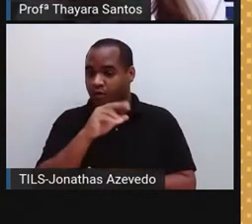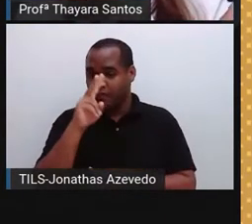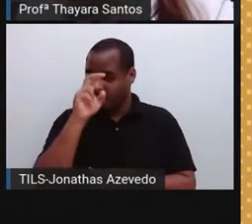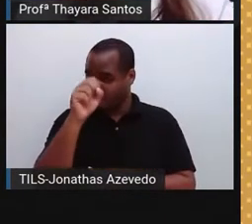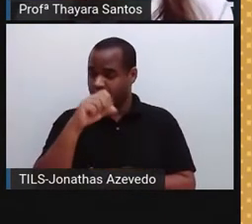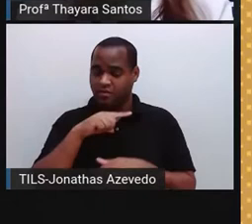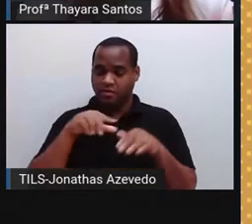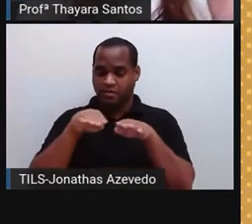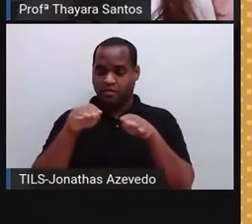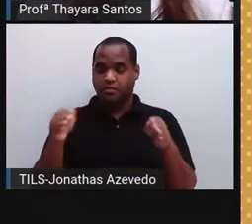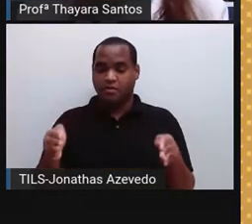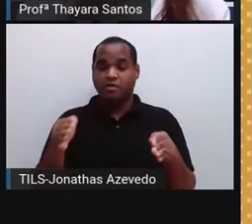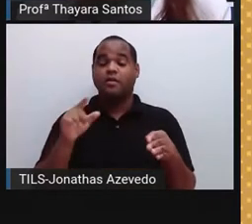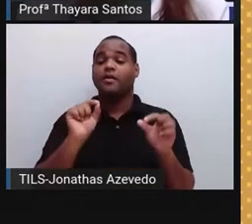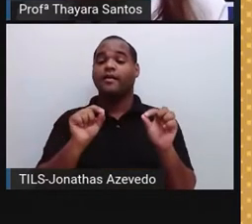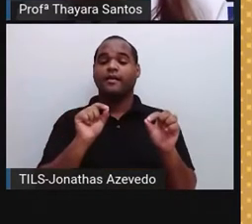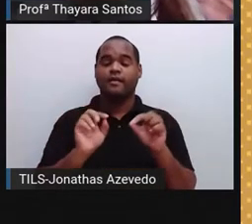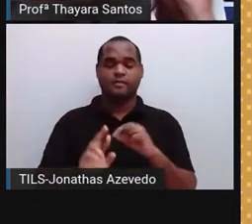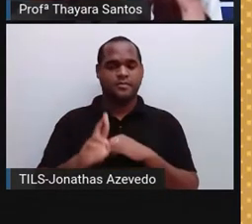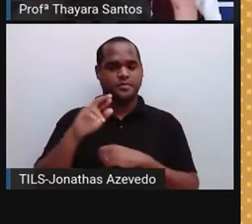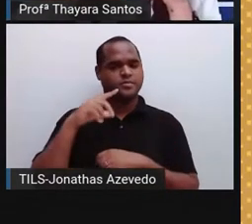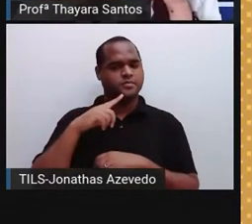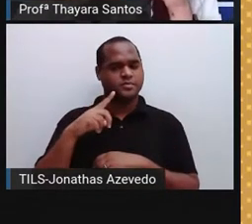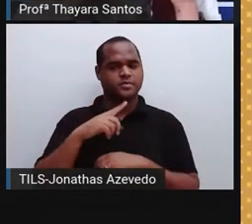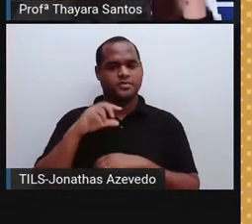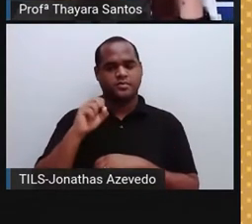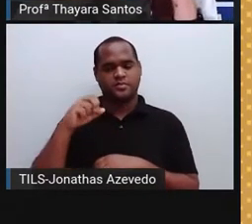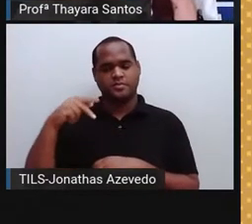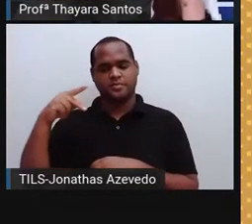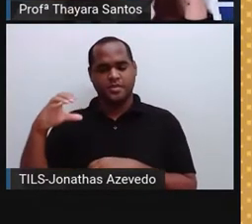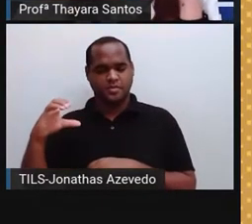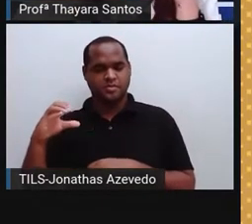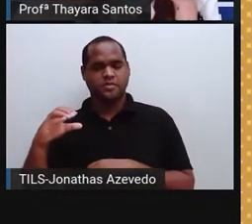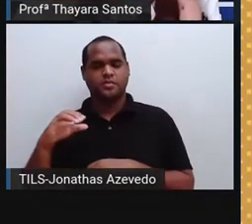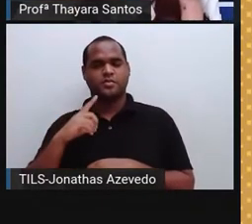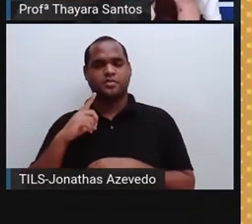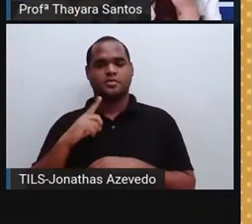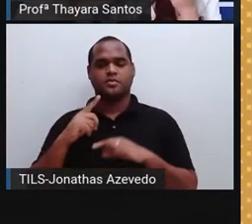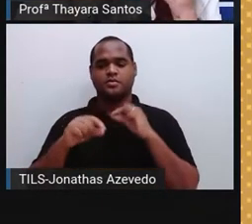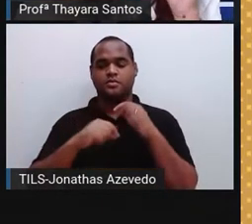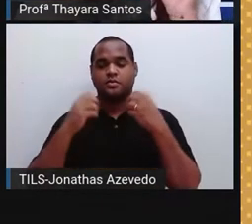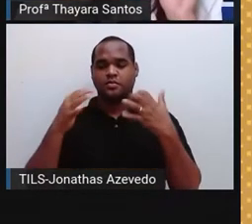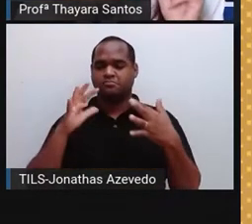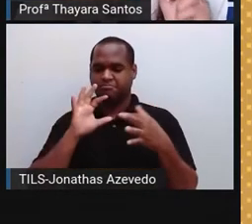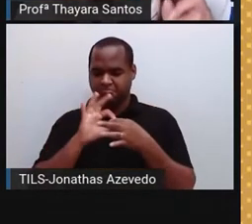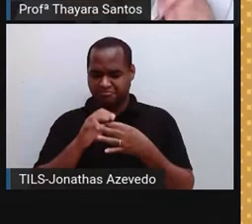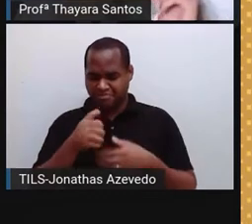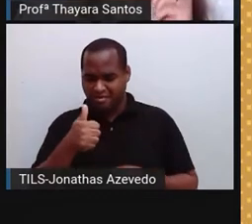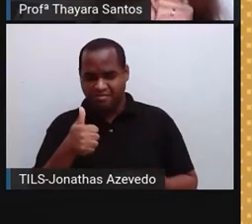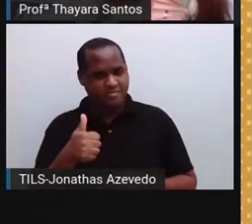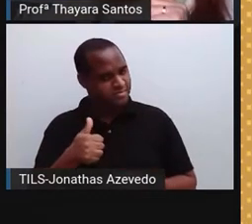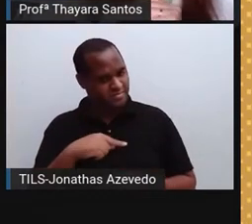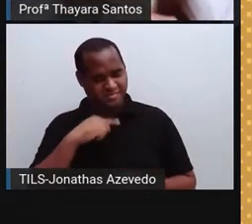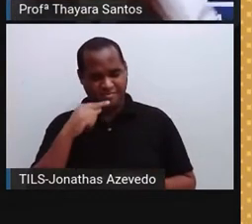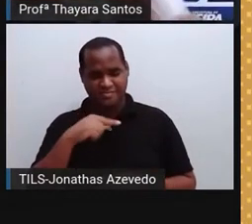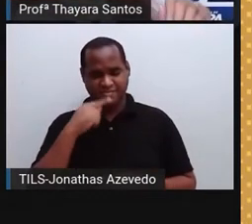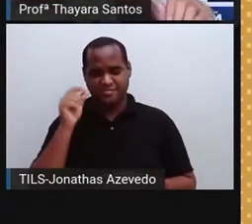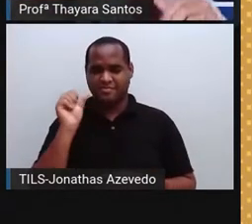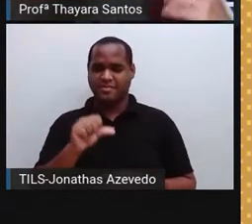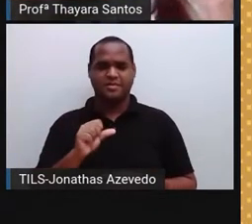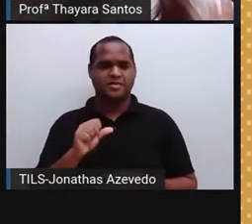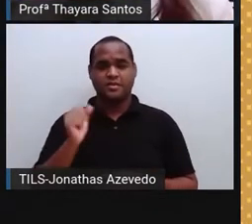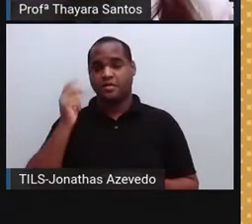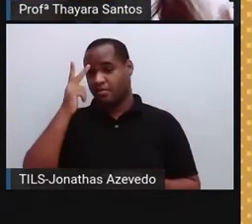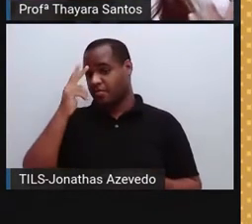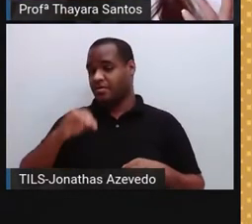E quem executa? Sistema nervoso periférico. Então, um não consegue funcionar sem o outro. É por isso que as pessoas que